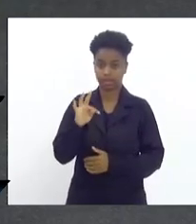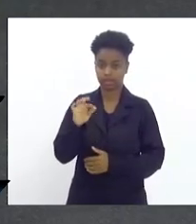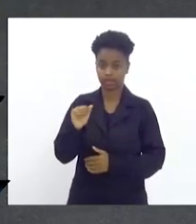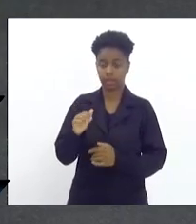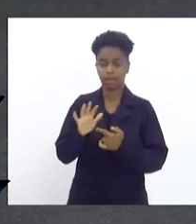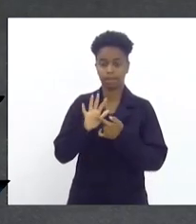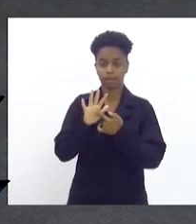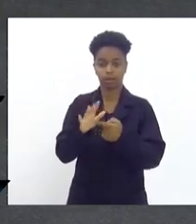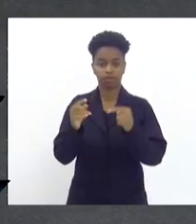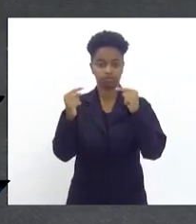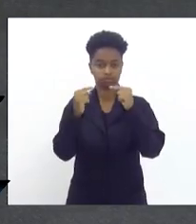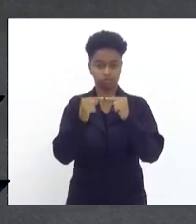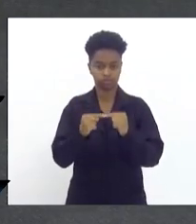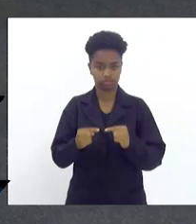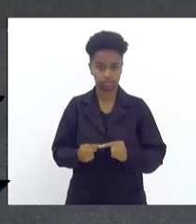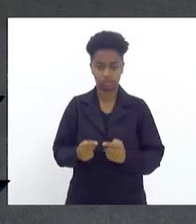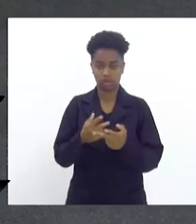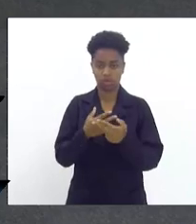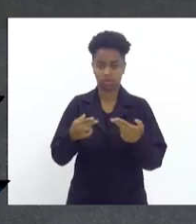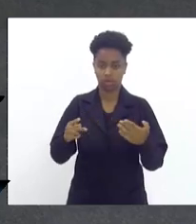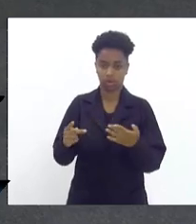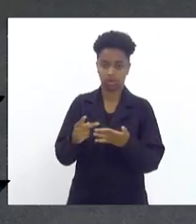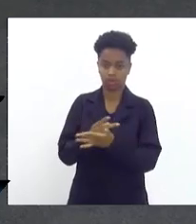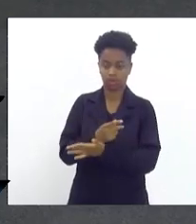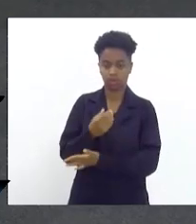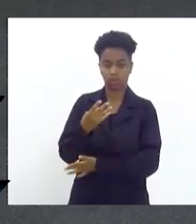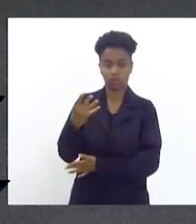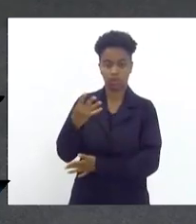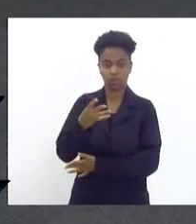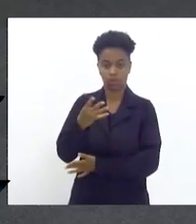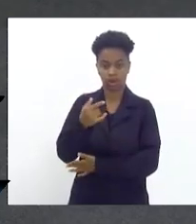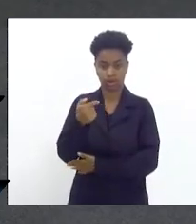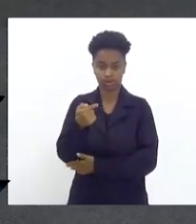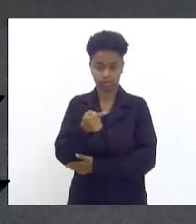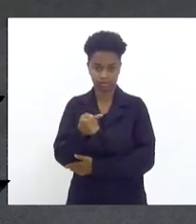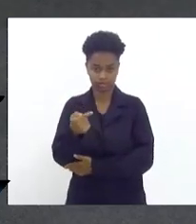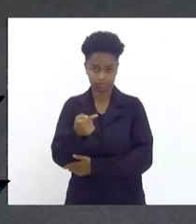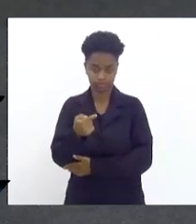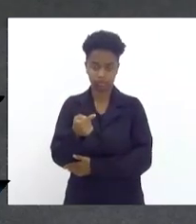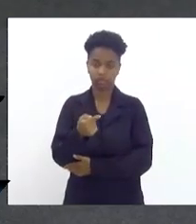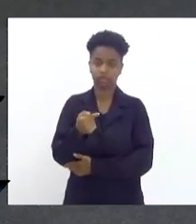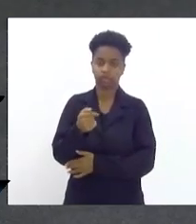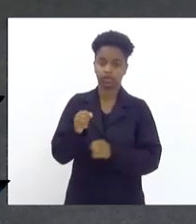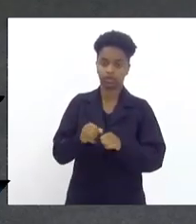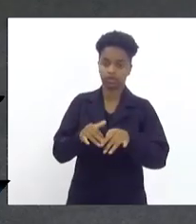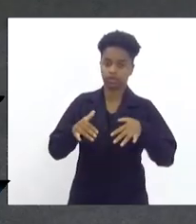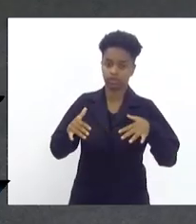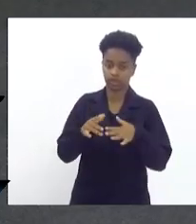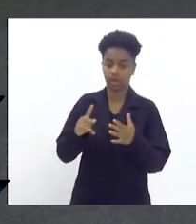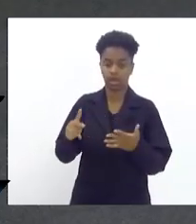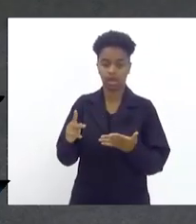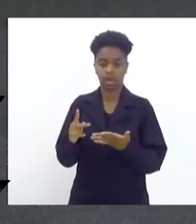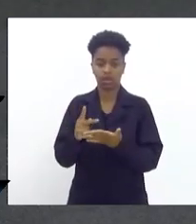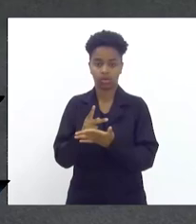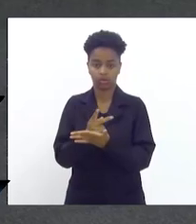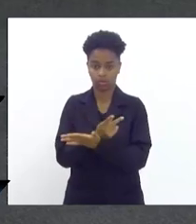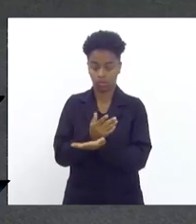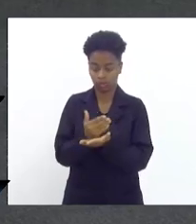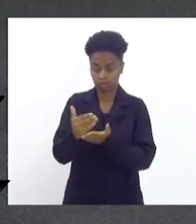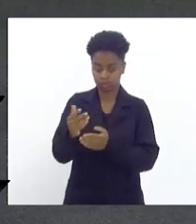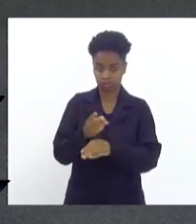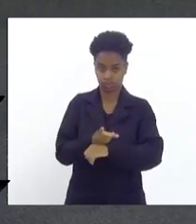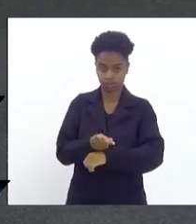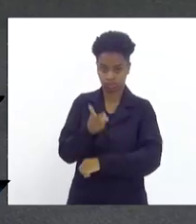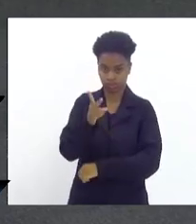exatidão o ocorrido na 47ª sessão ordinária, que, iniciada às 14 horas,